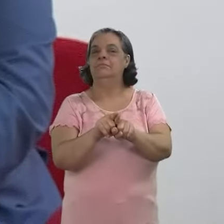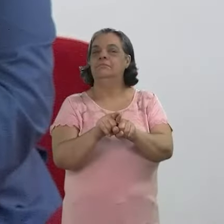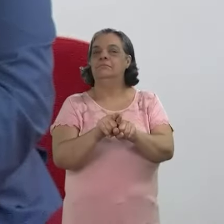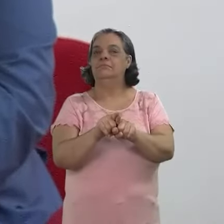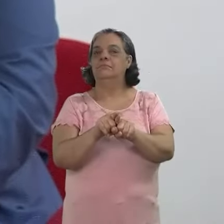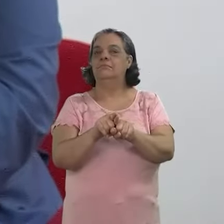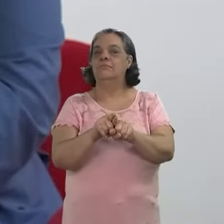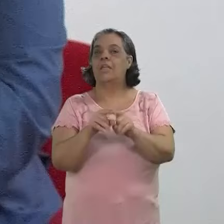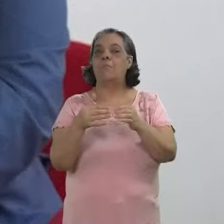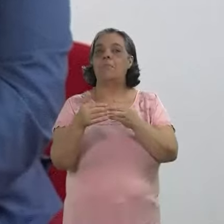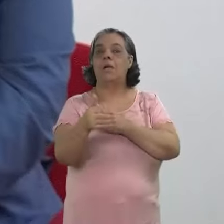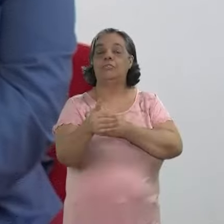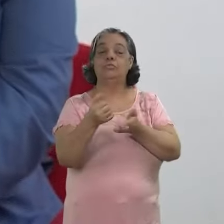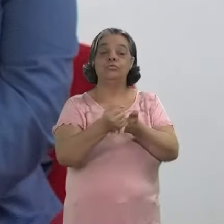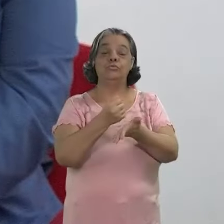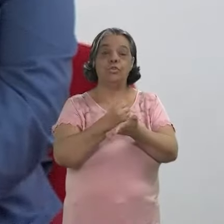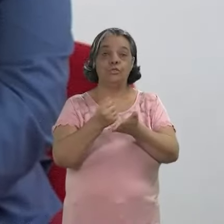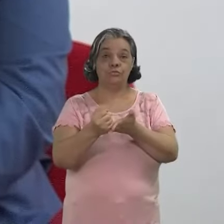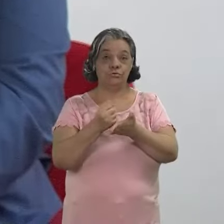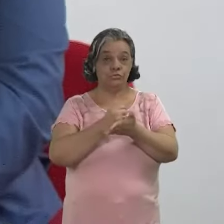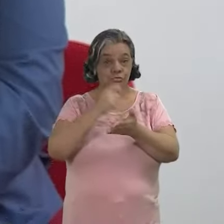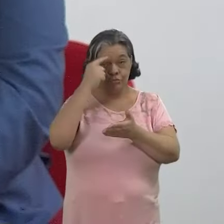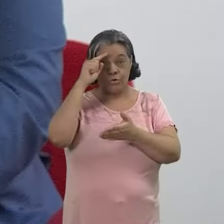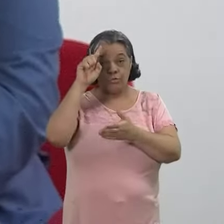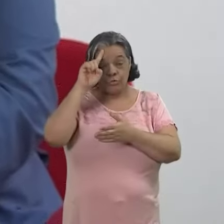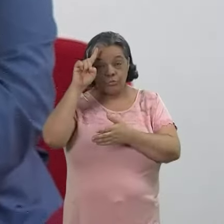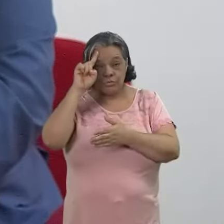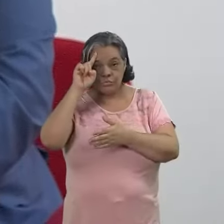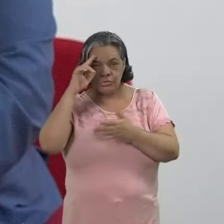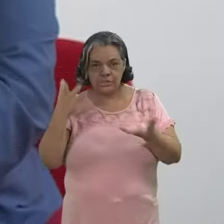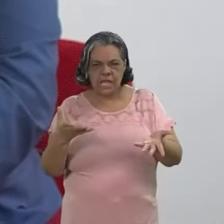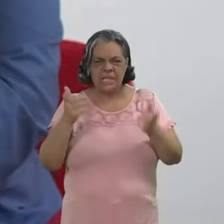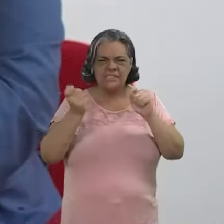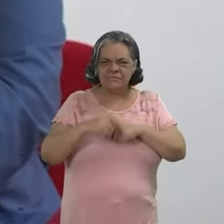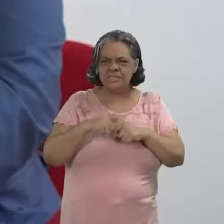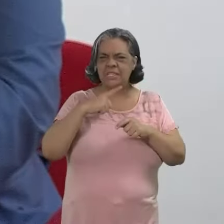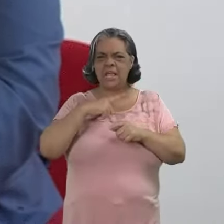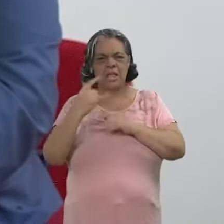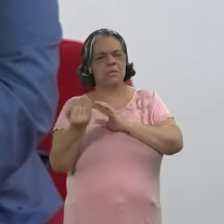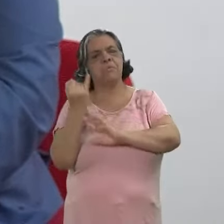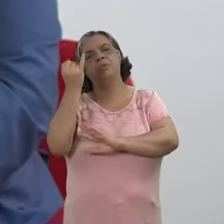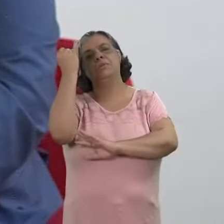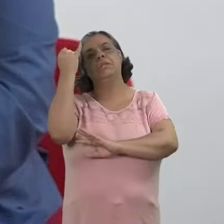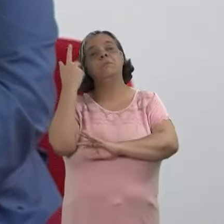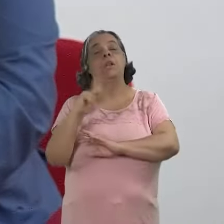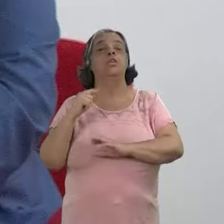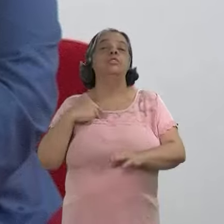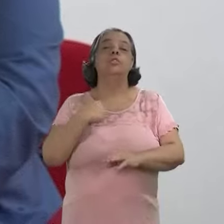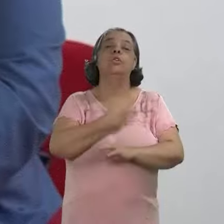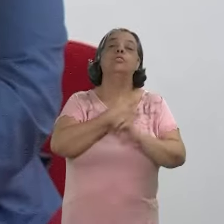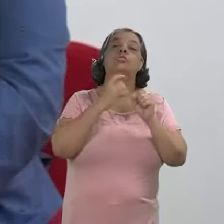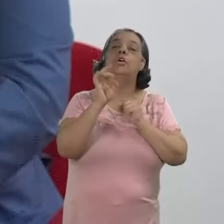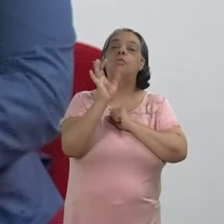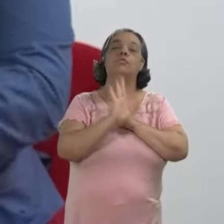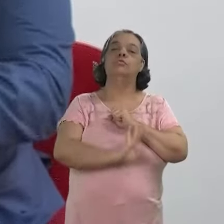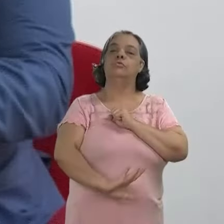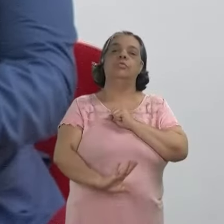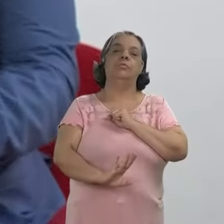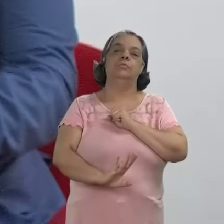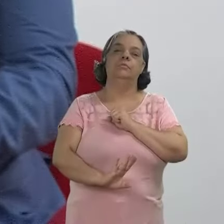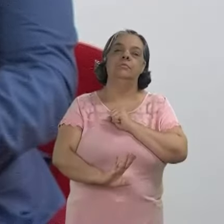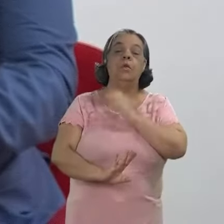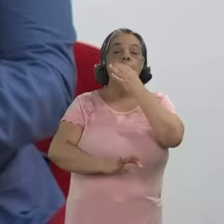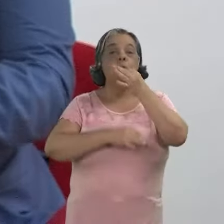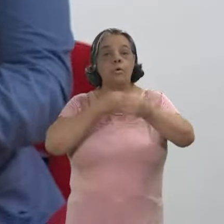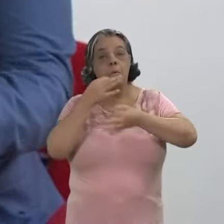comprovadas a partir de registros do cotidiano, então esse material é fundamental para que a gente possa ter não só uma